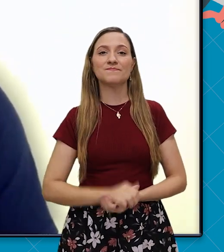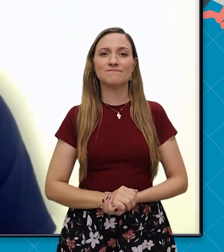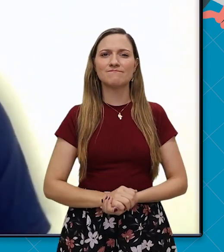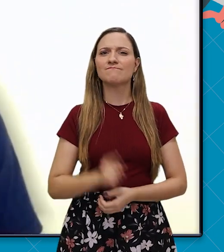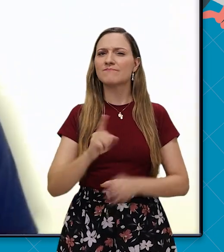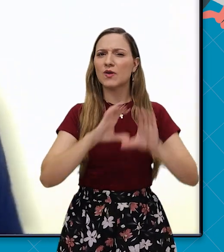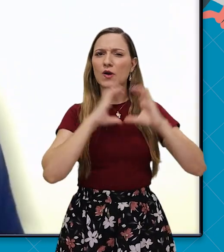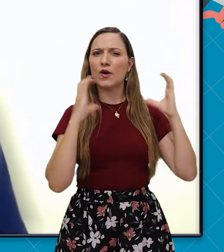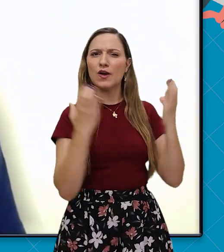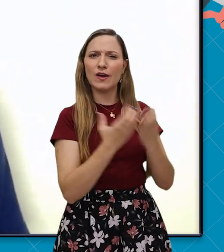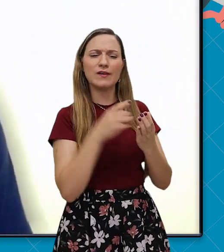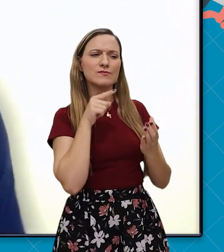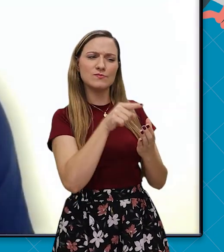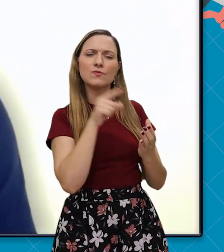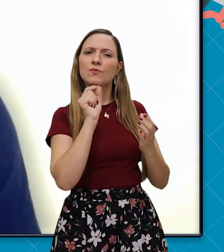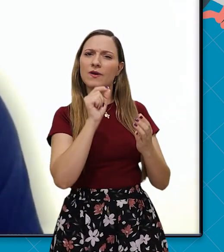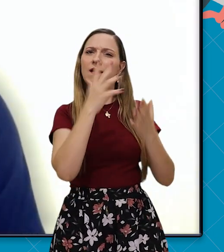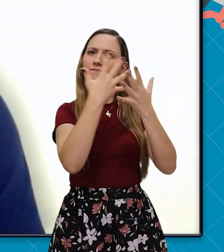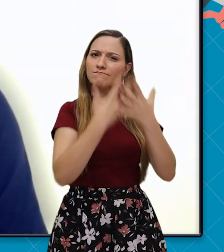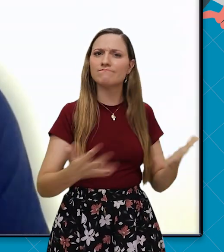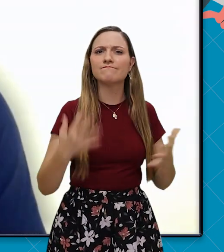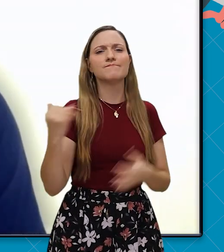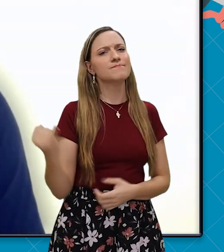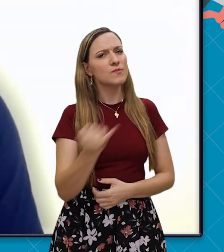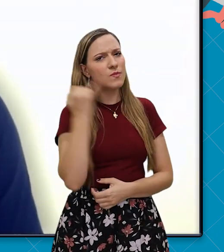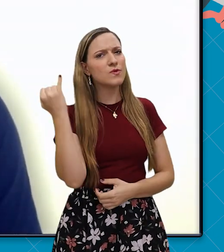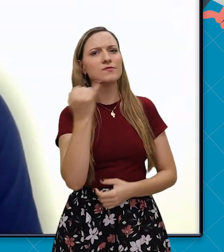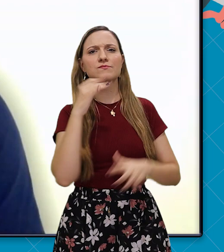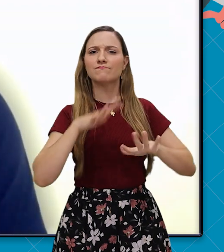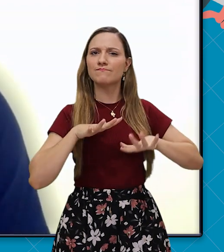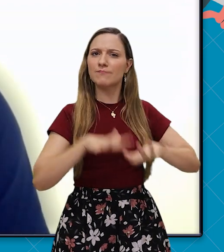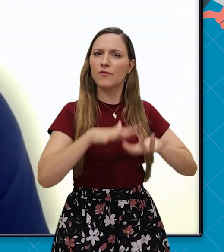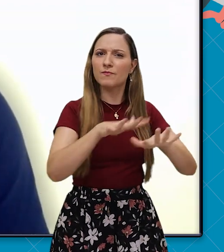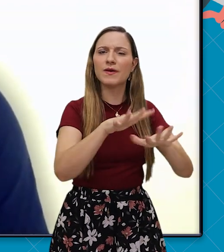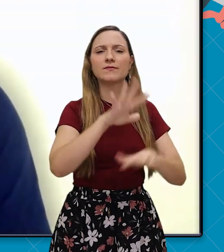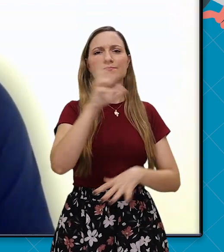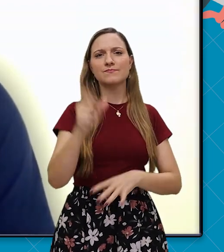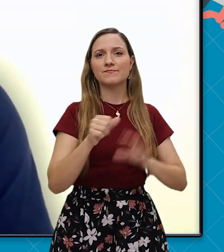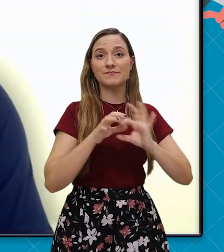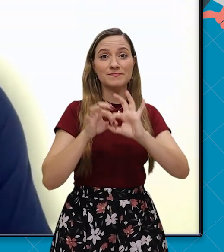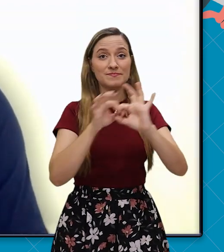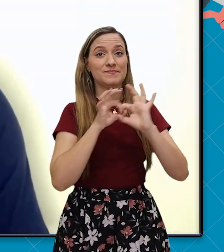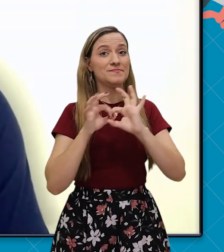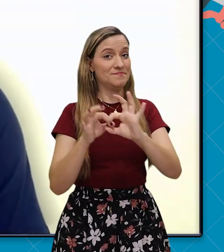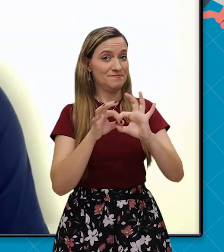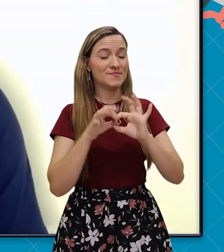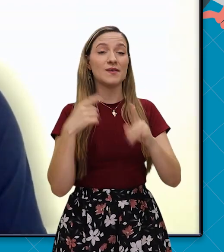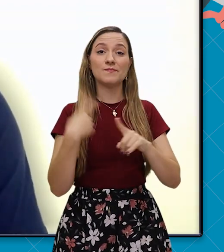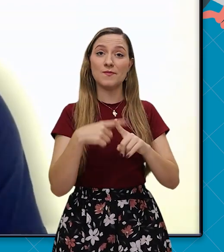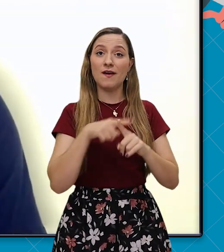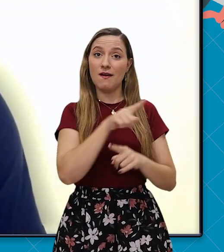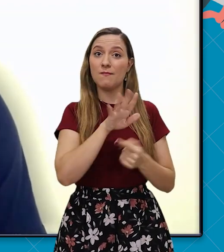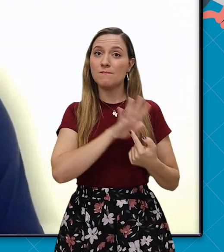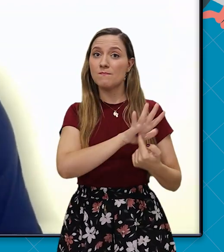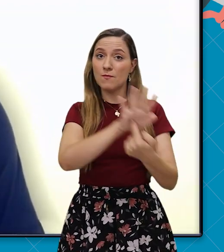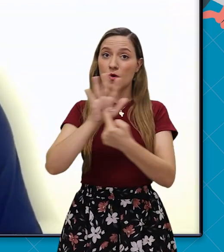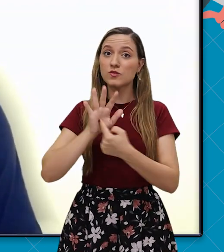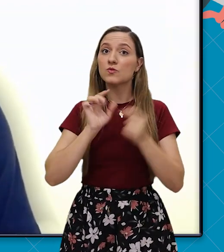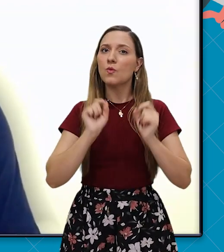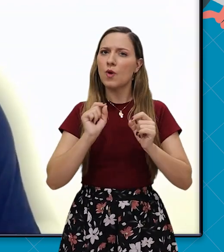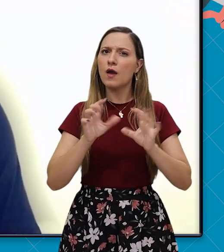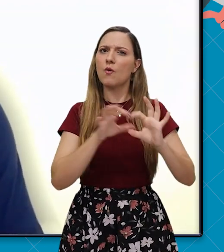Esta conferência significou um evento monumental no movimento panafricano, pois